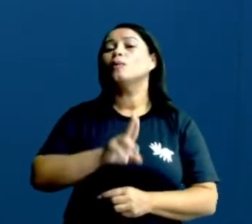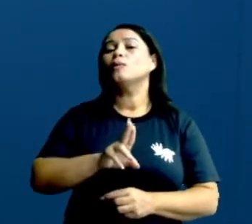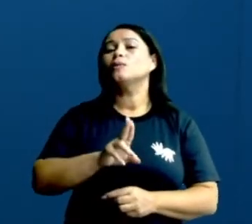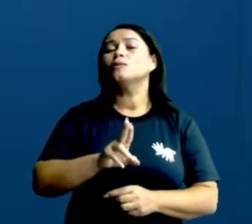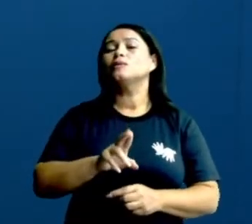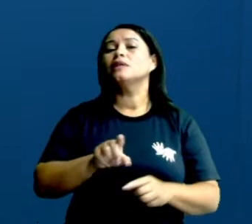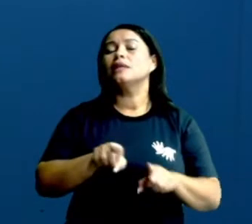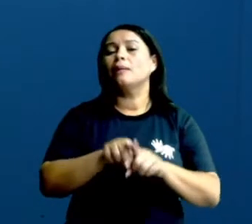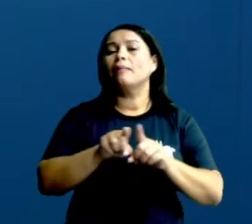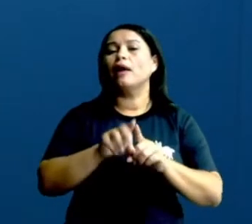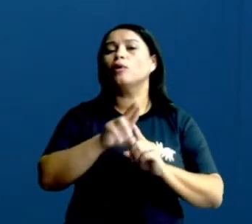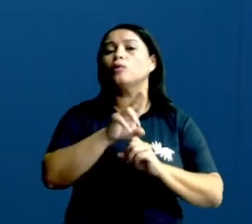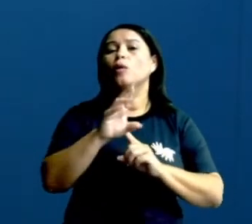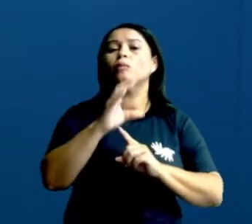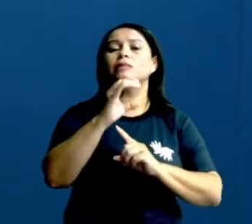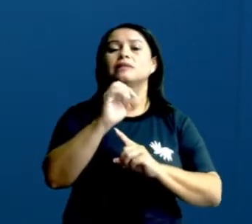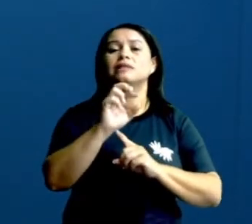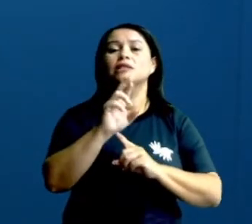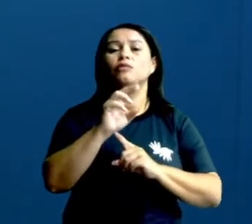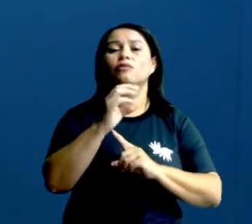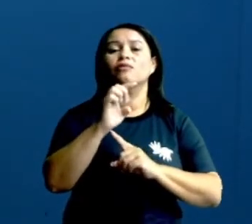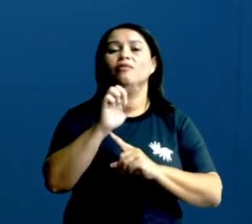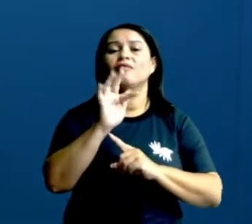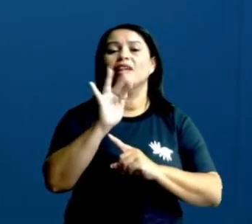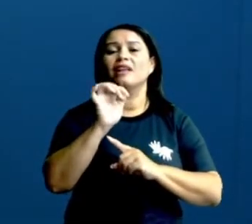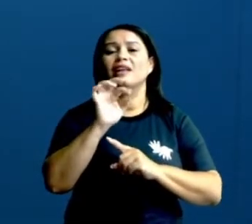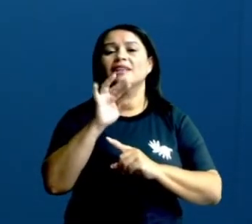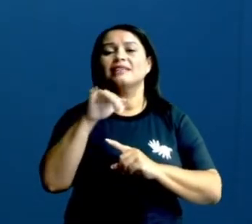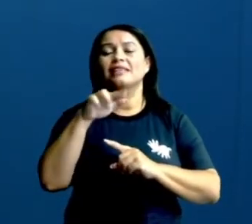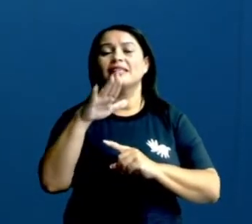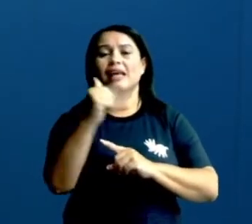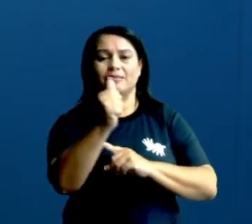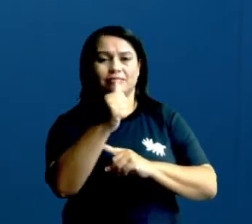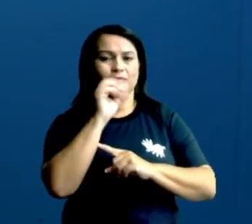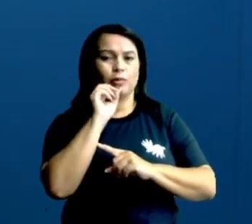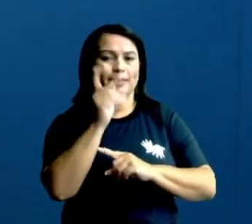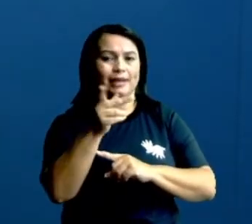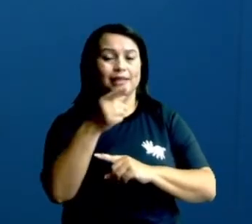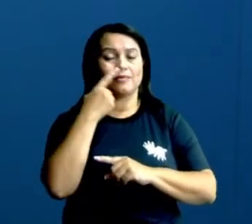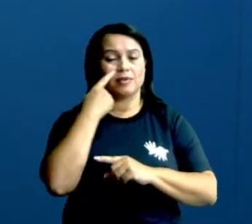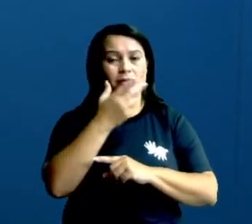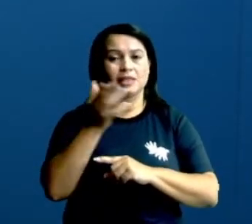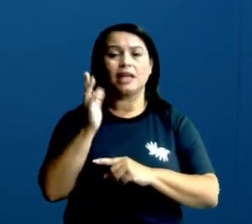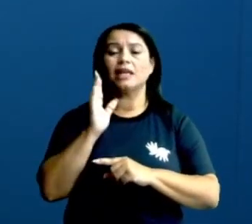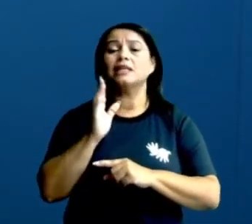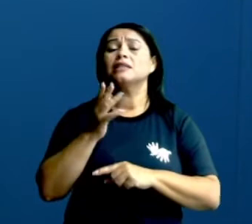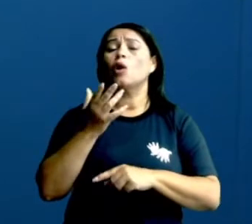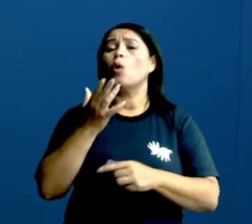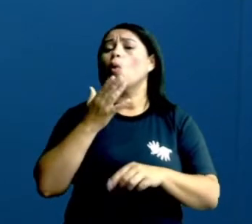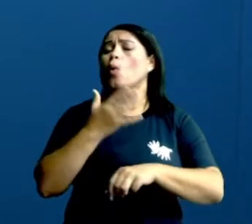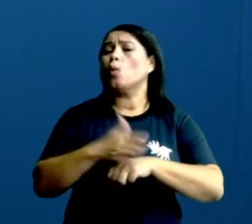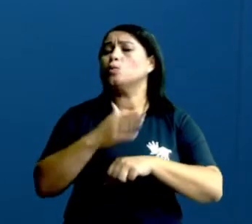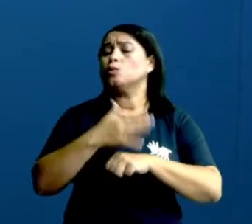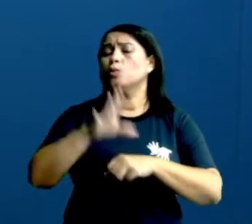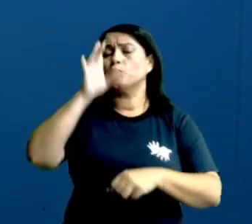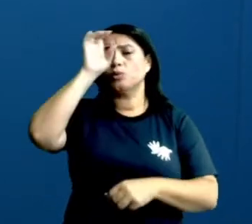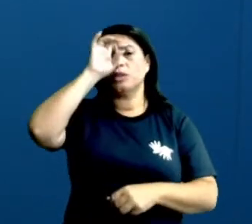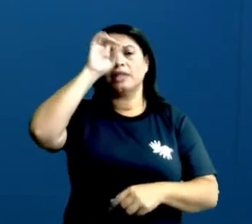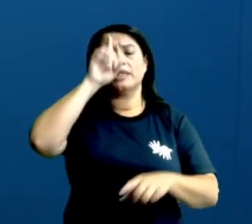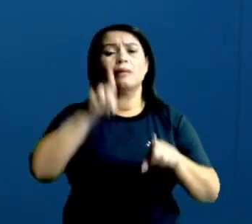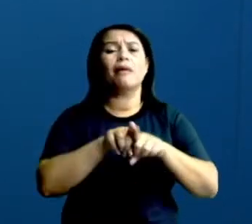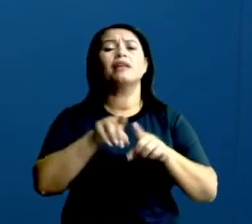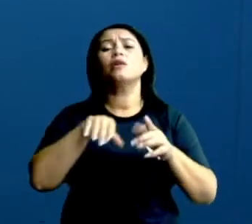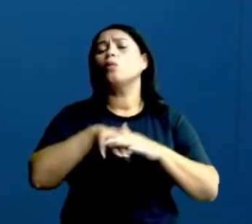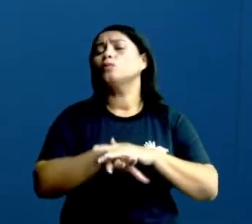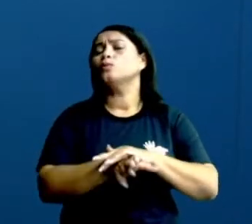essa palavra, tá certo? circunferência, que vai, ó, medir. Tá certo? Então, isso são hábitos, ó, do dia a dia, que